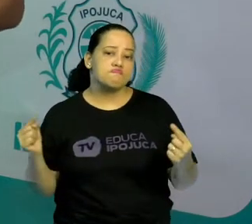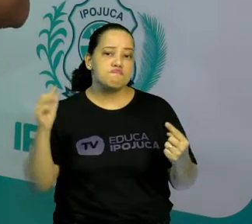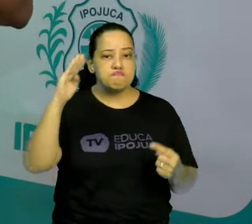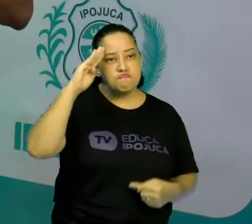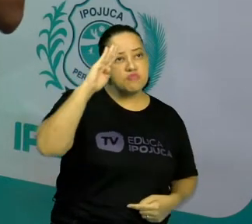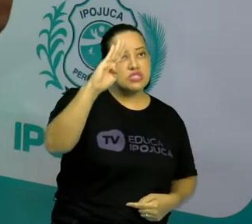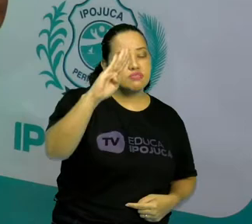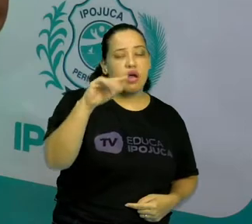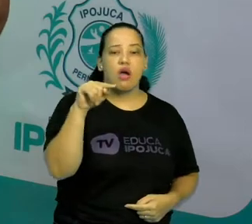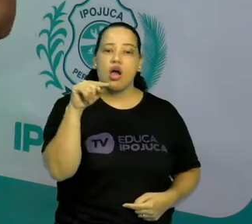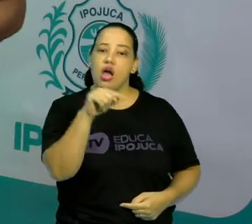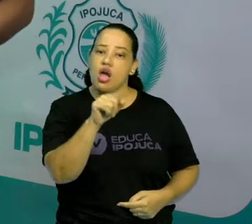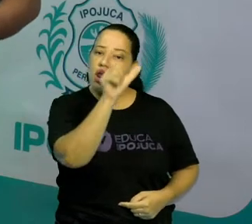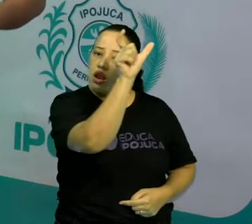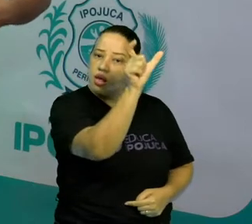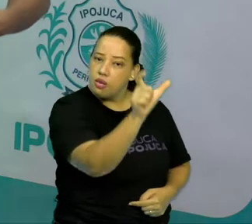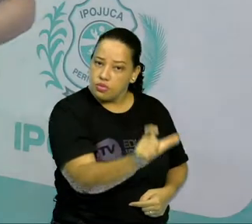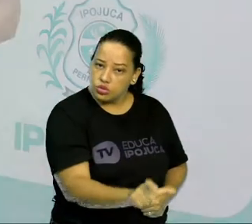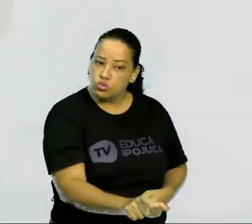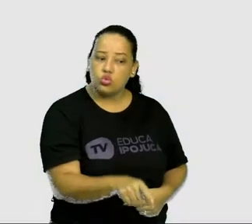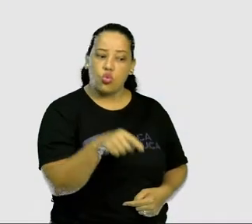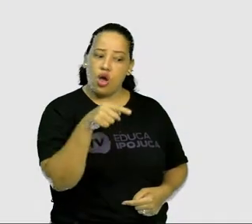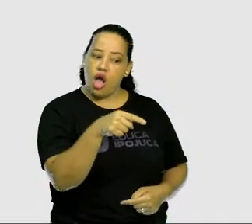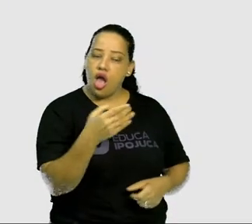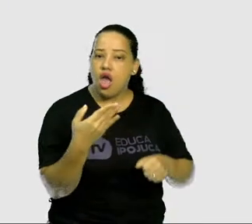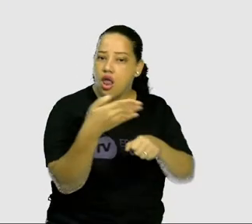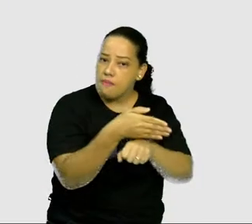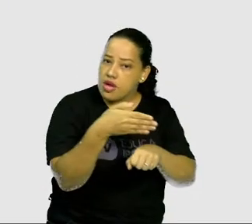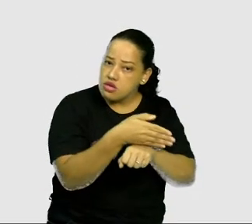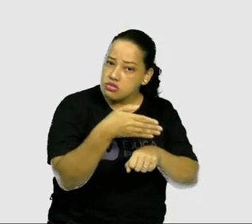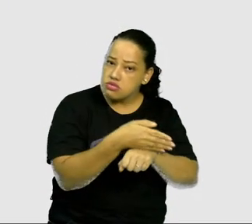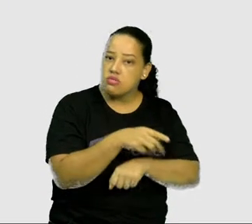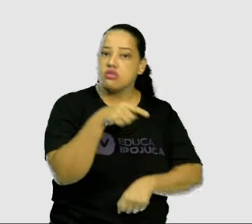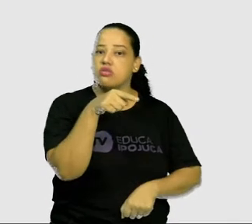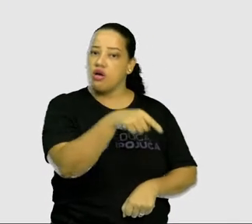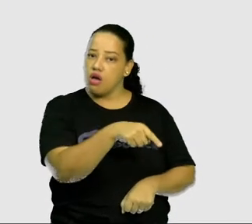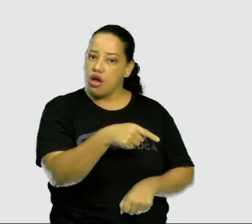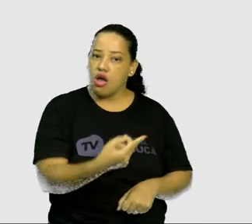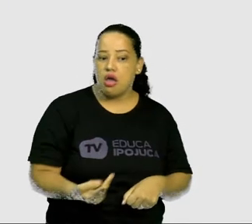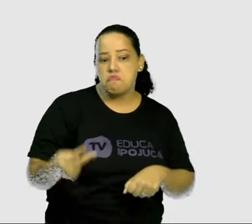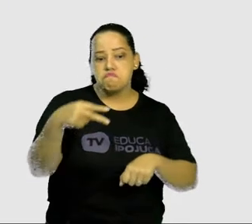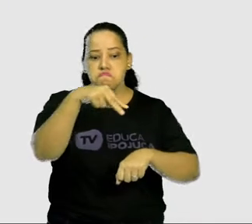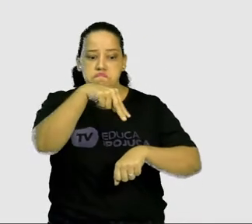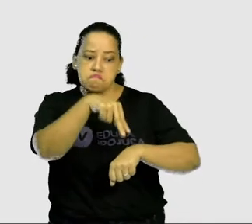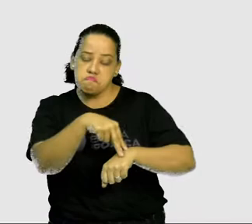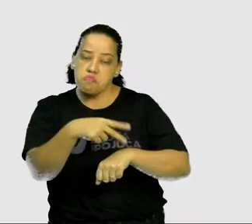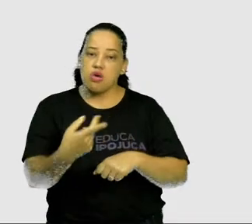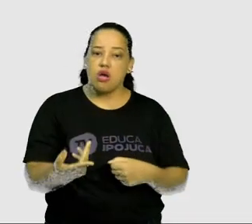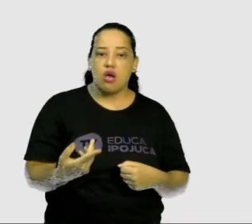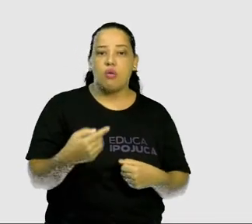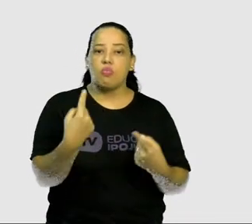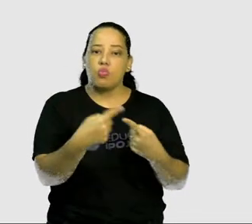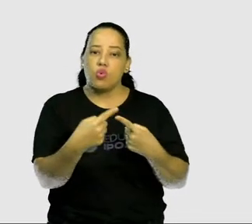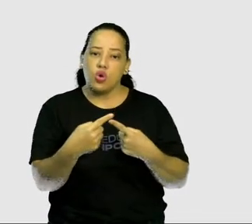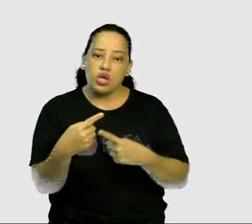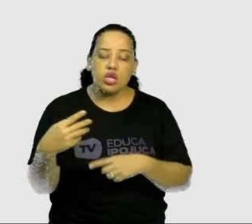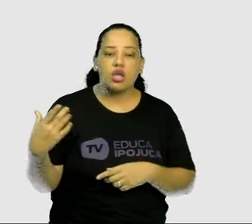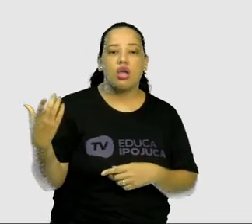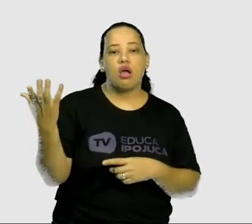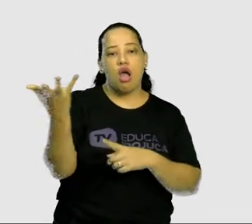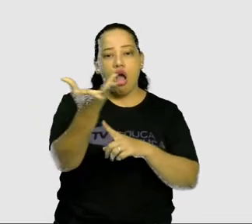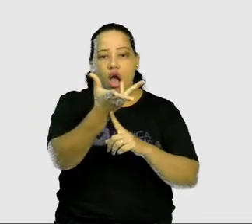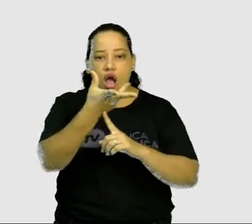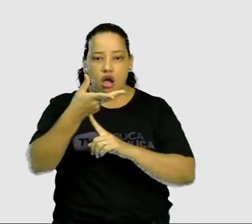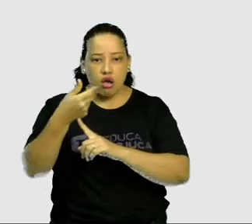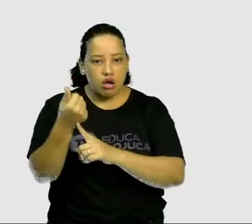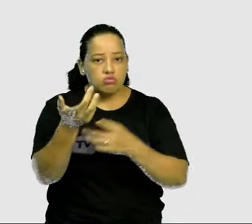pessoa que está ali jogando, que está participando do processo de criação, aproximando a arte do teatro de uma